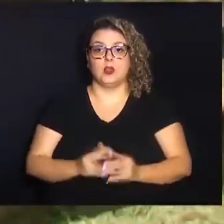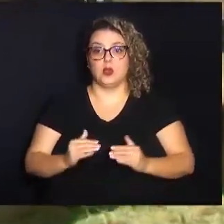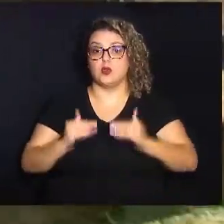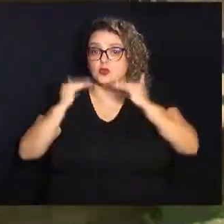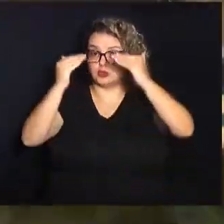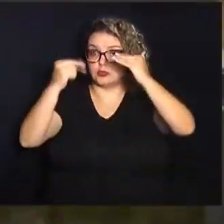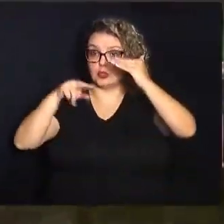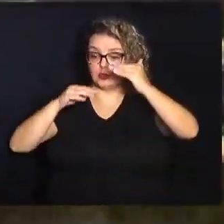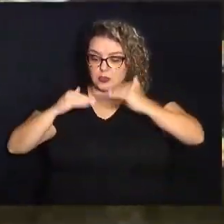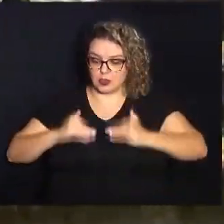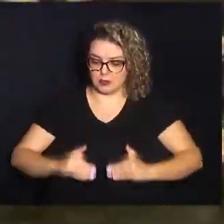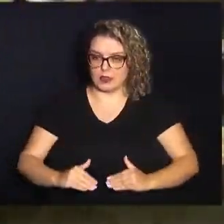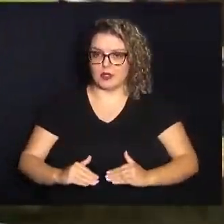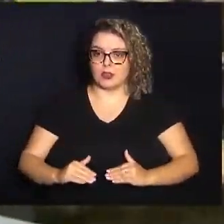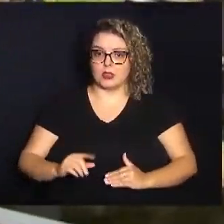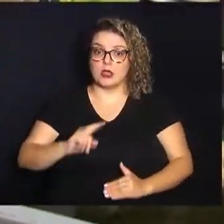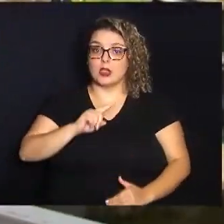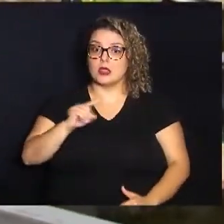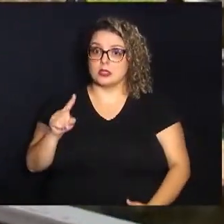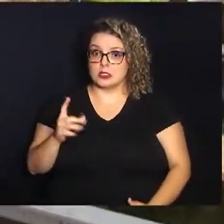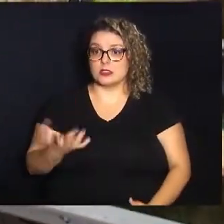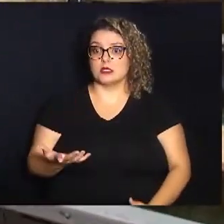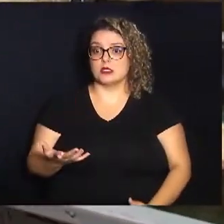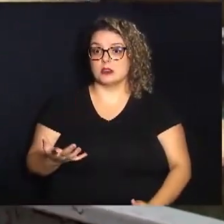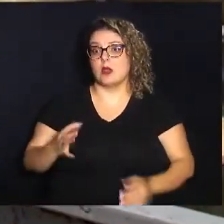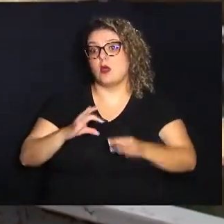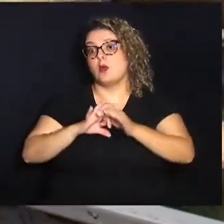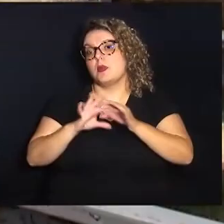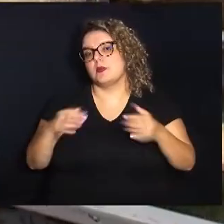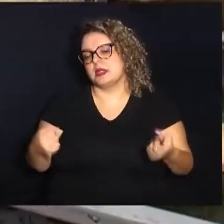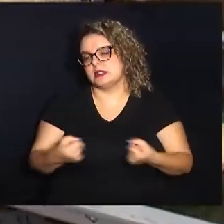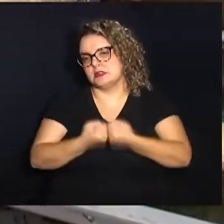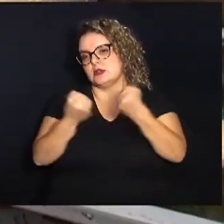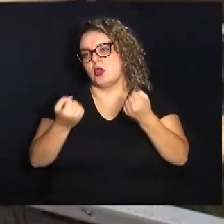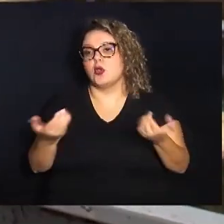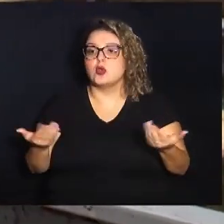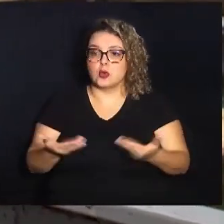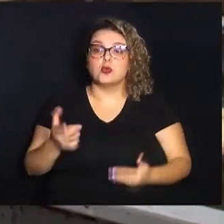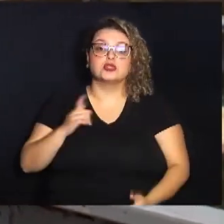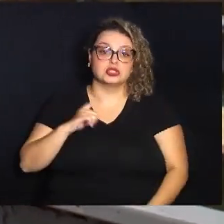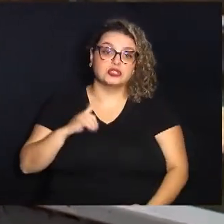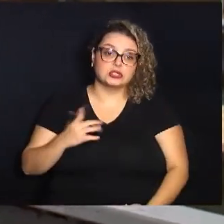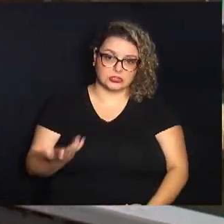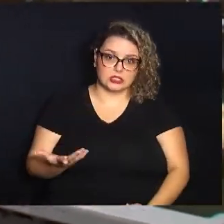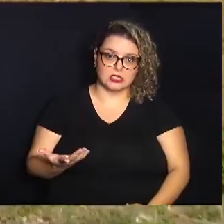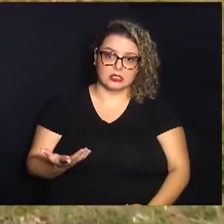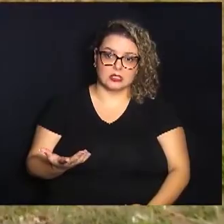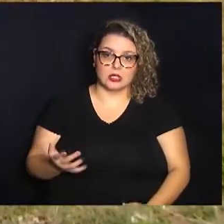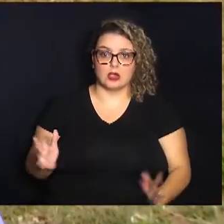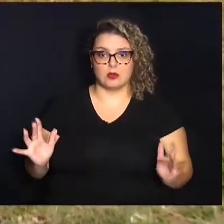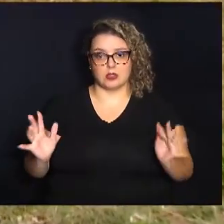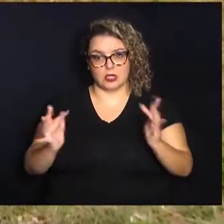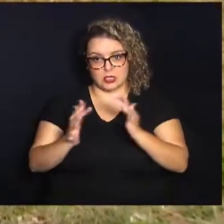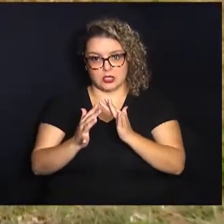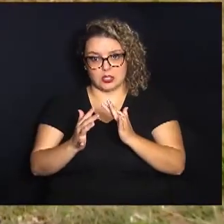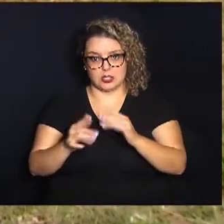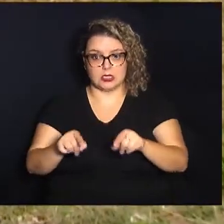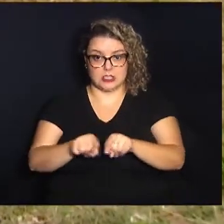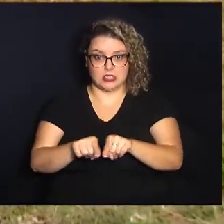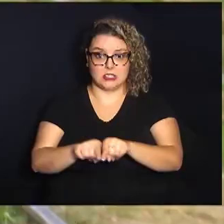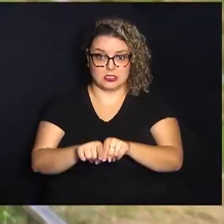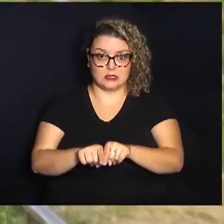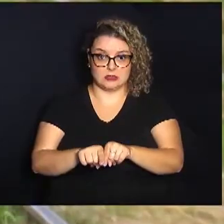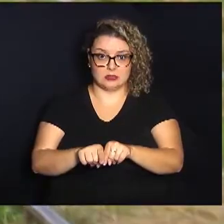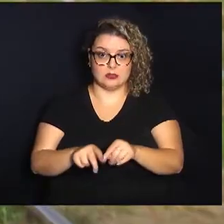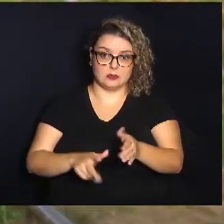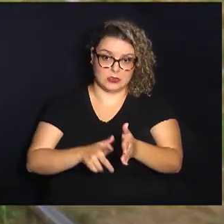inferior, de tal modo que não permita este conflito que hoje existe entre o pedestre e as composições